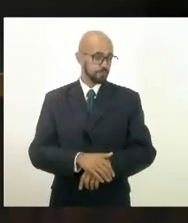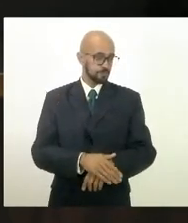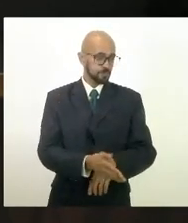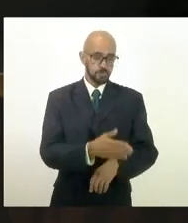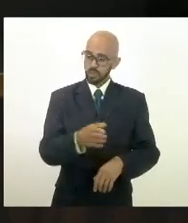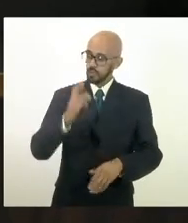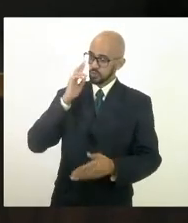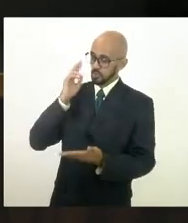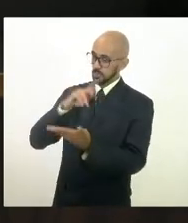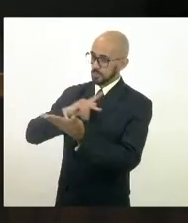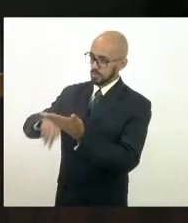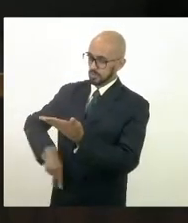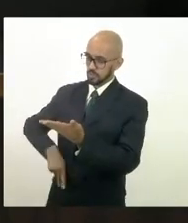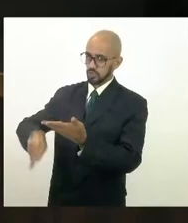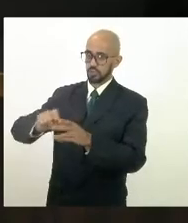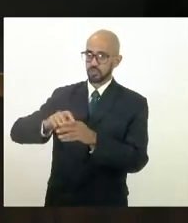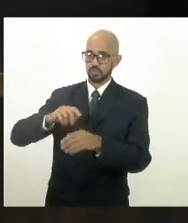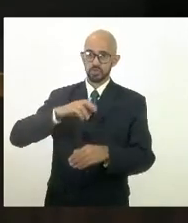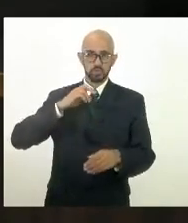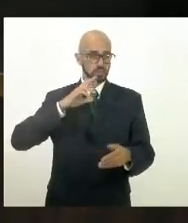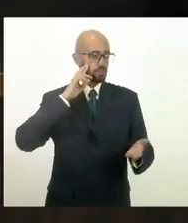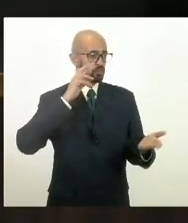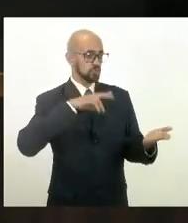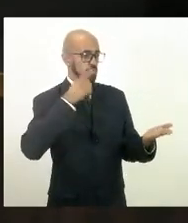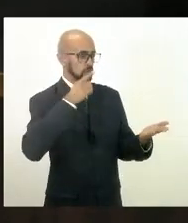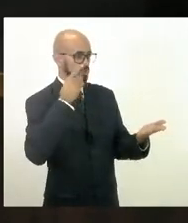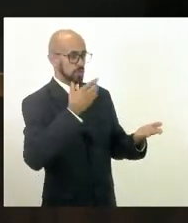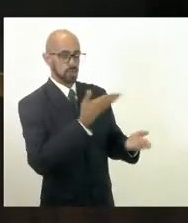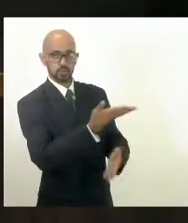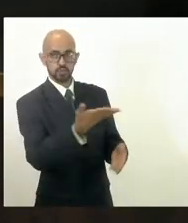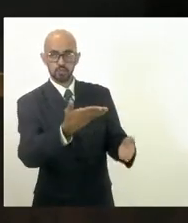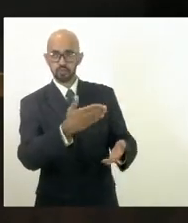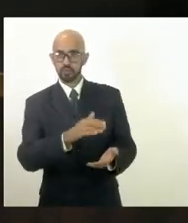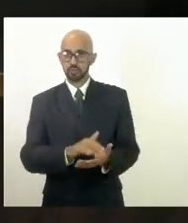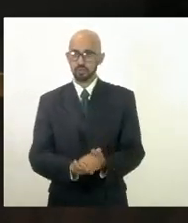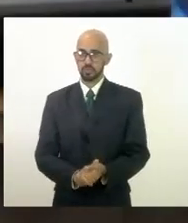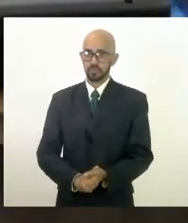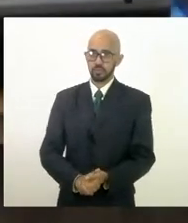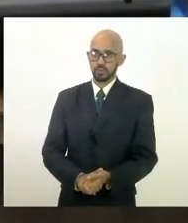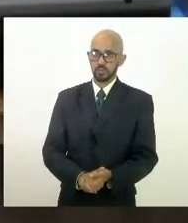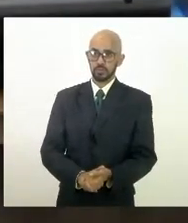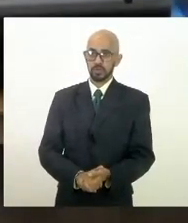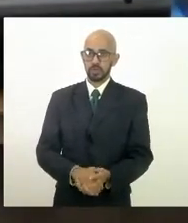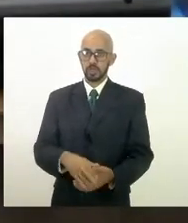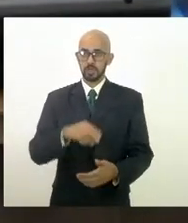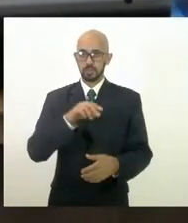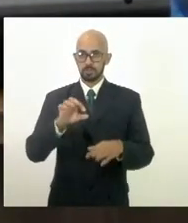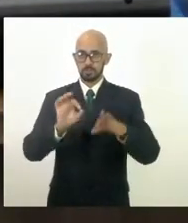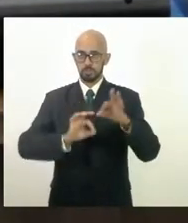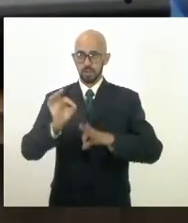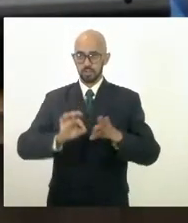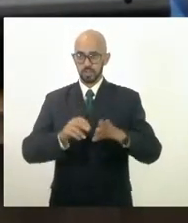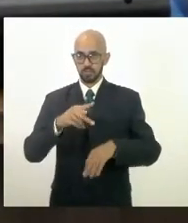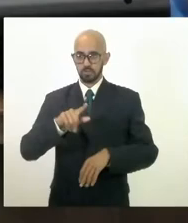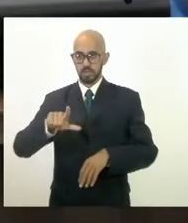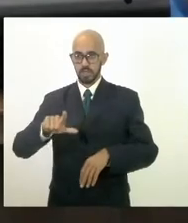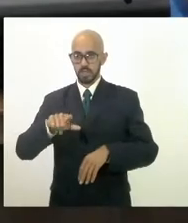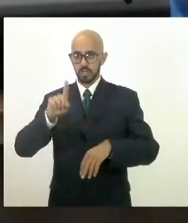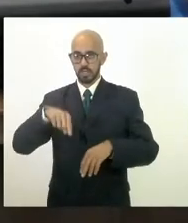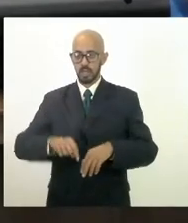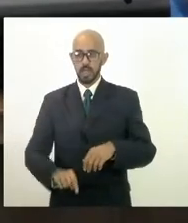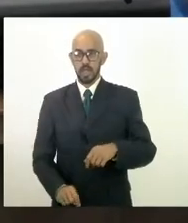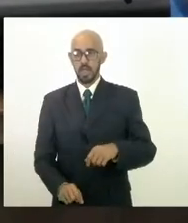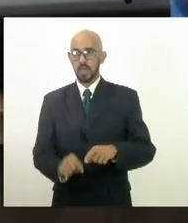senhores deputados é essa esse projeto é oriundo